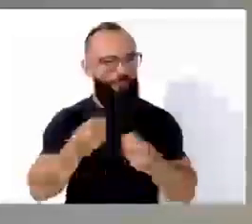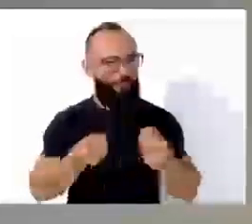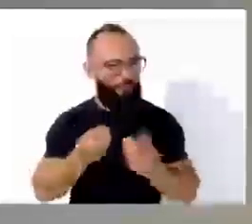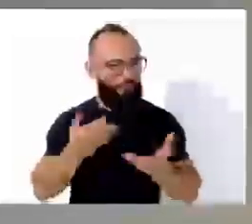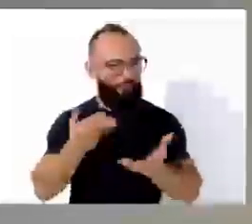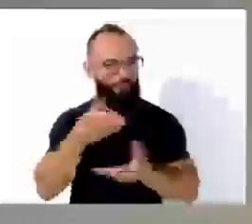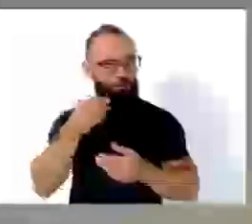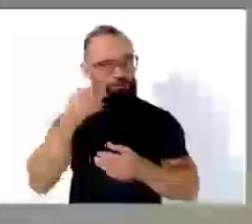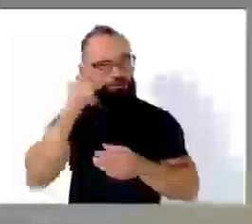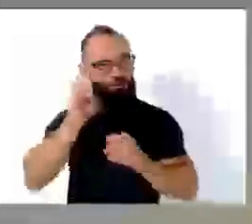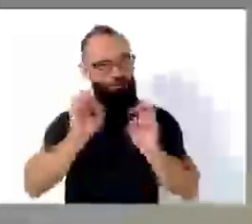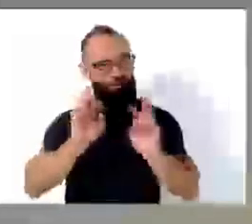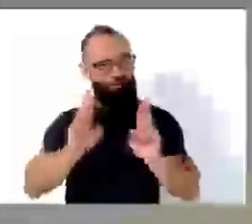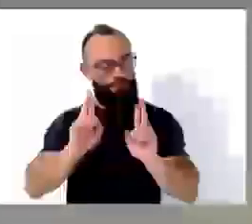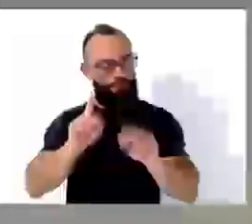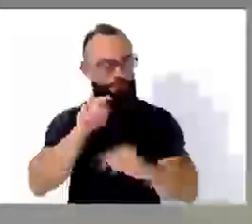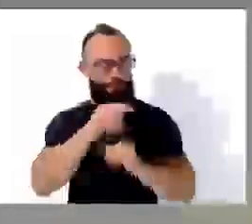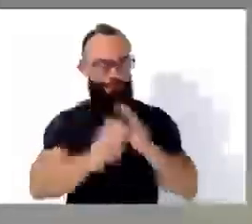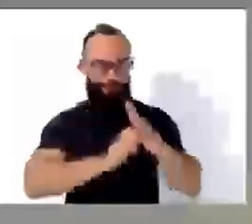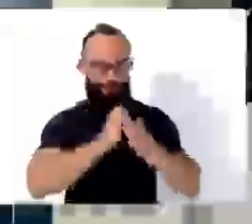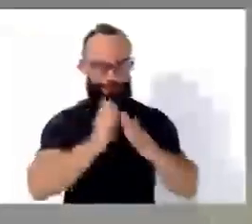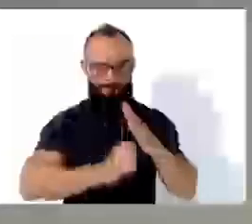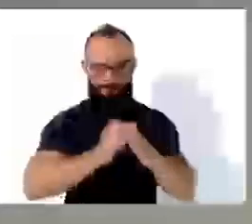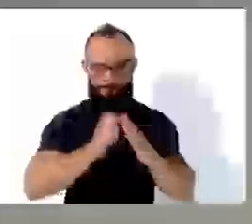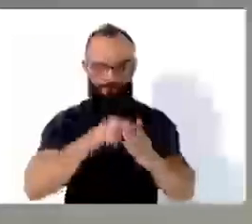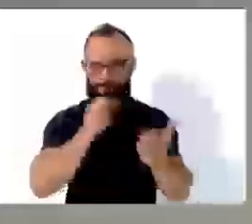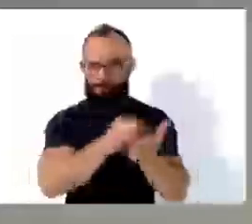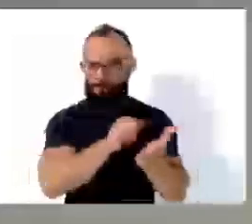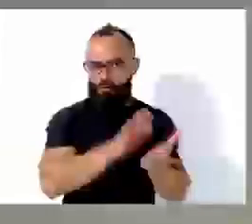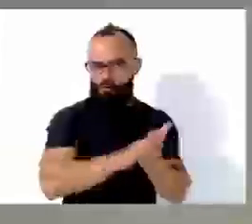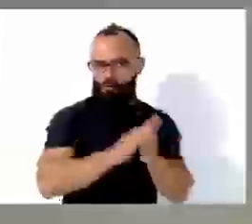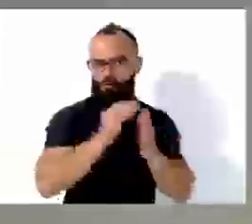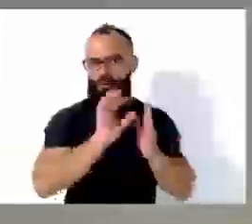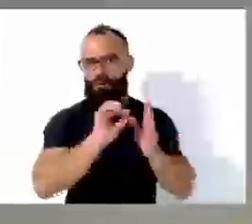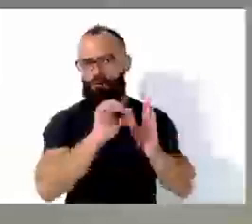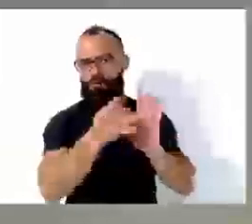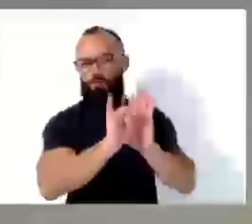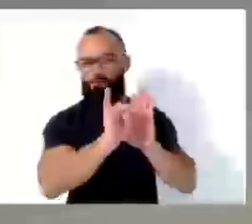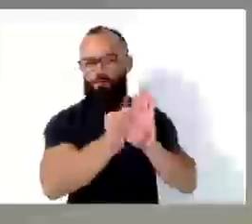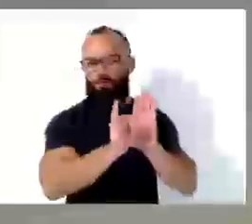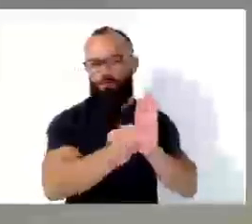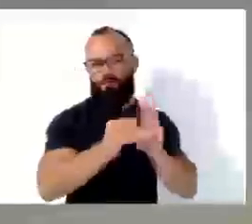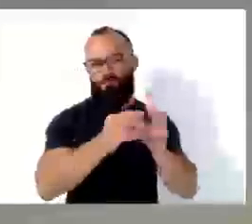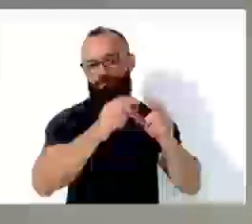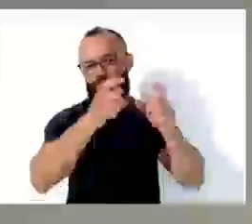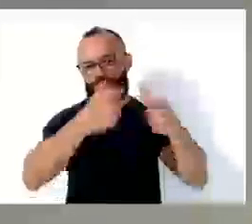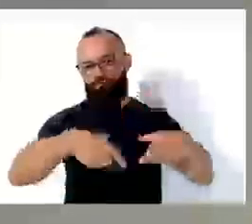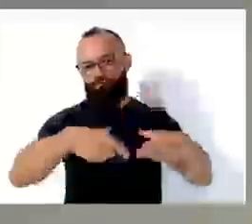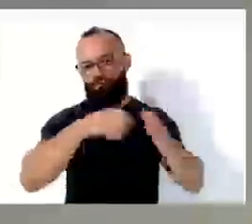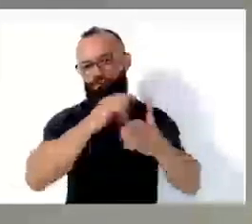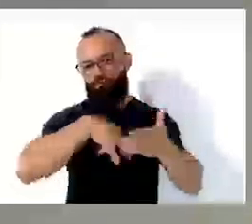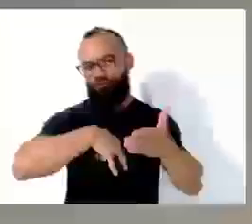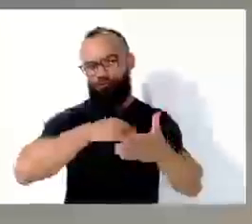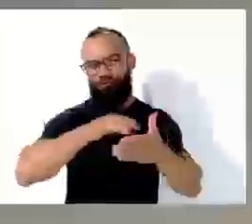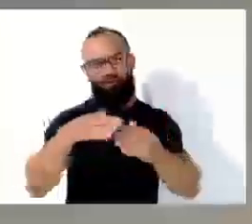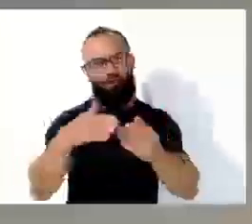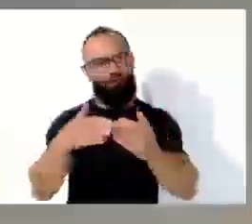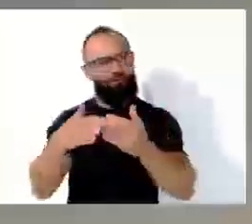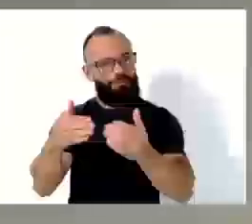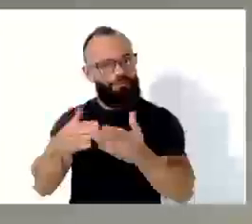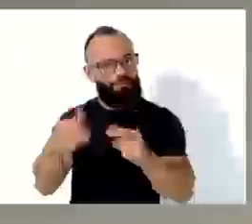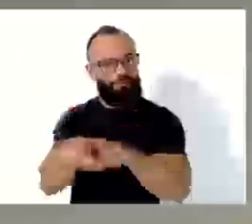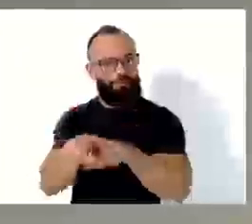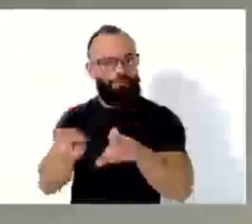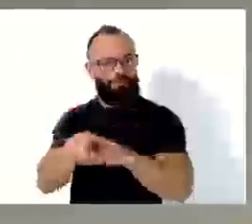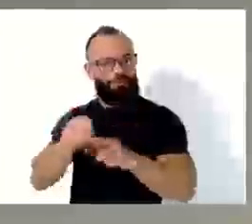notificada, multada, sei lá o que tem que fazer. Também fiz algumas indicações pedindo melhorias no morro